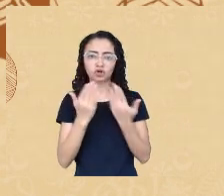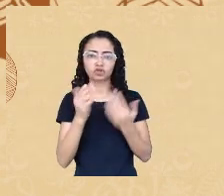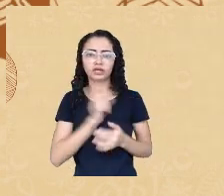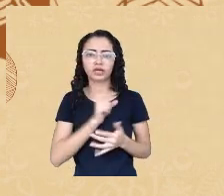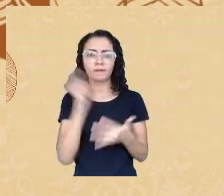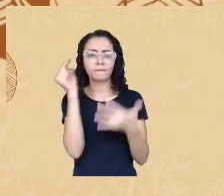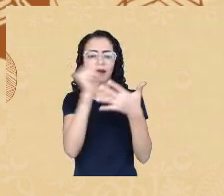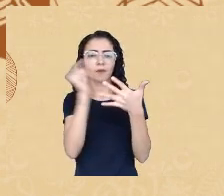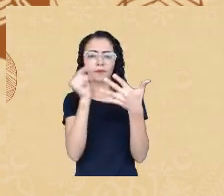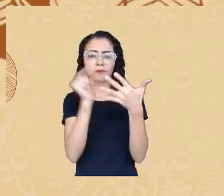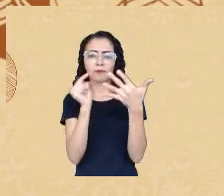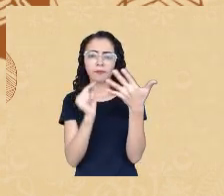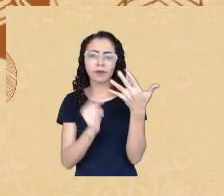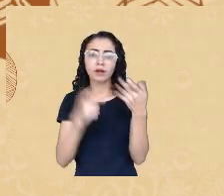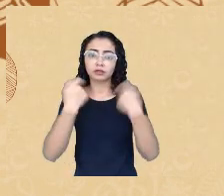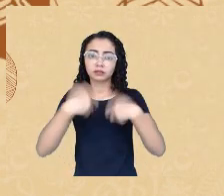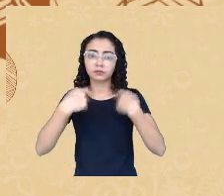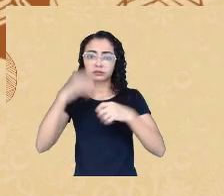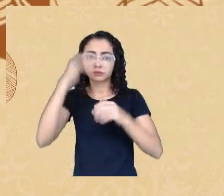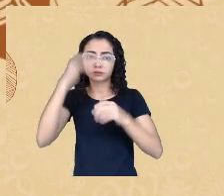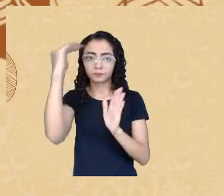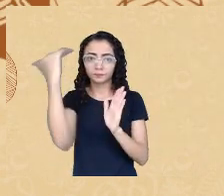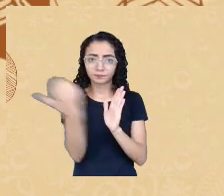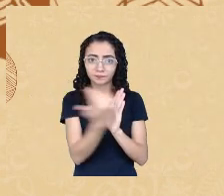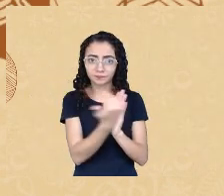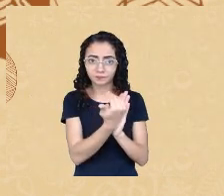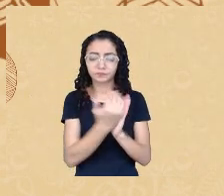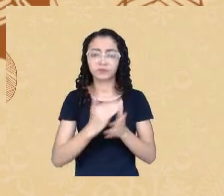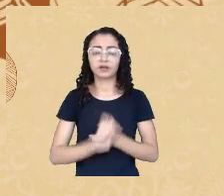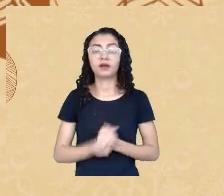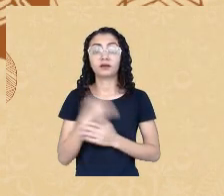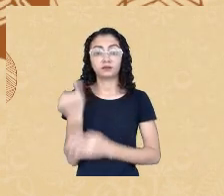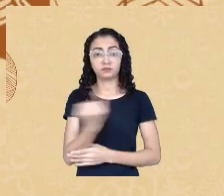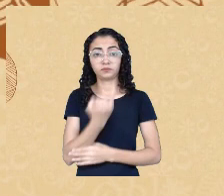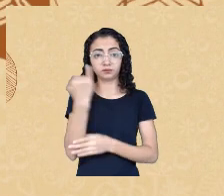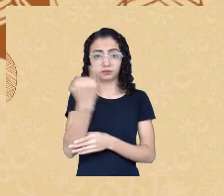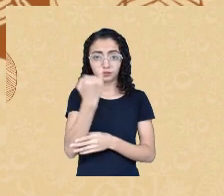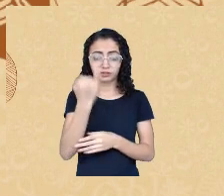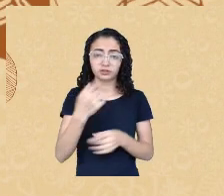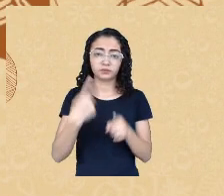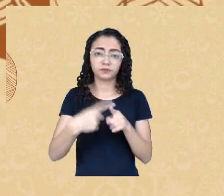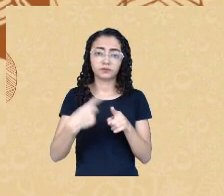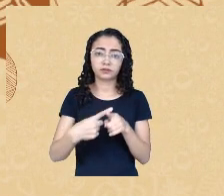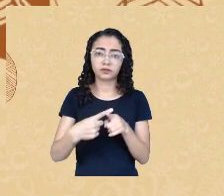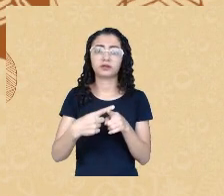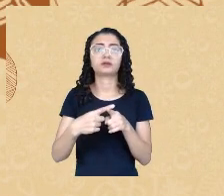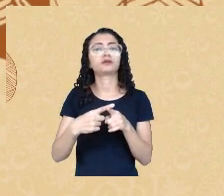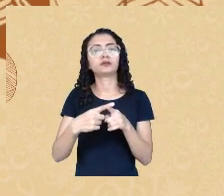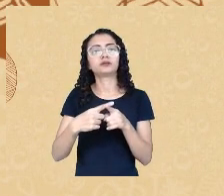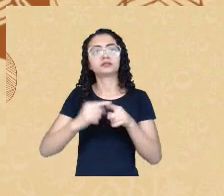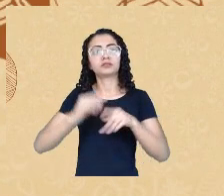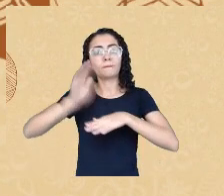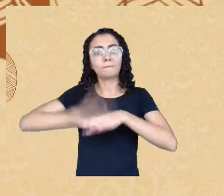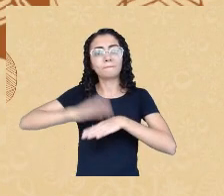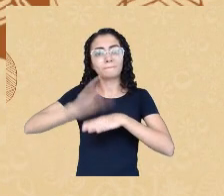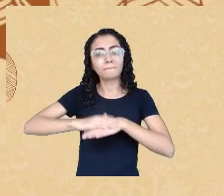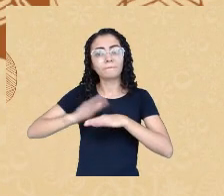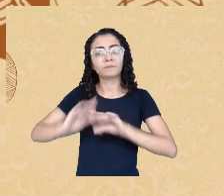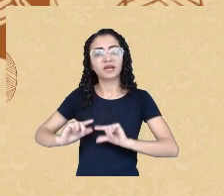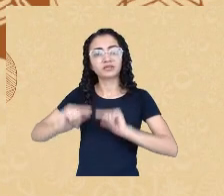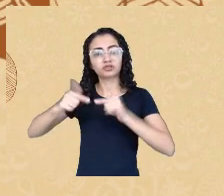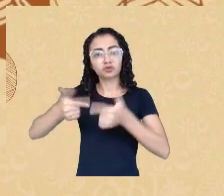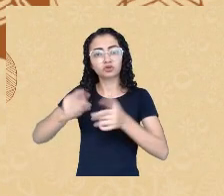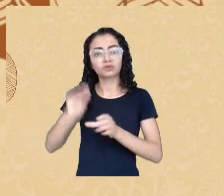muito importante essa compilação, porque todas essas atividades são atividades da área de avaliação psicológica e o uso de algum tipo de